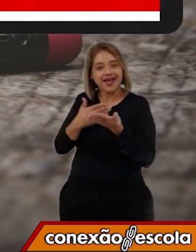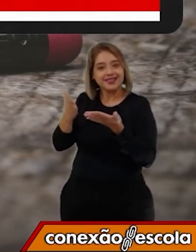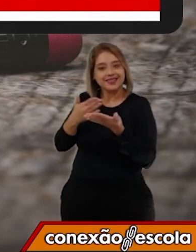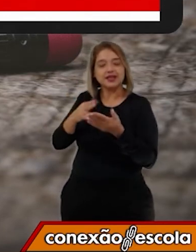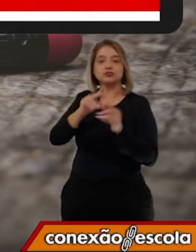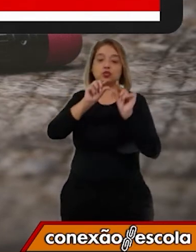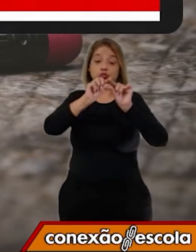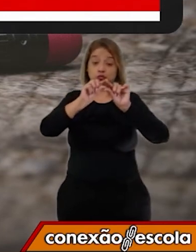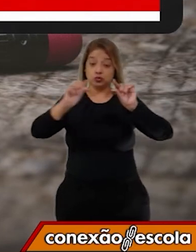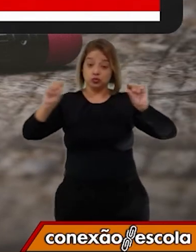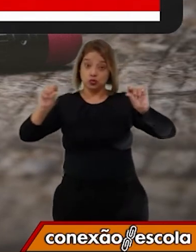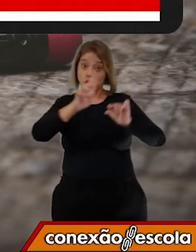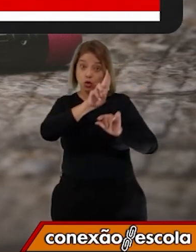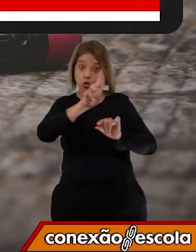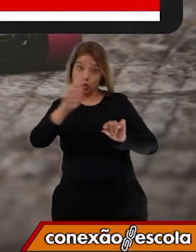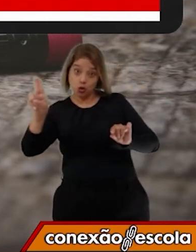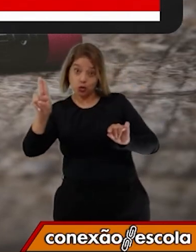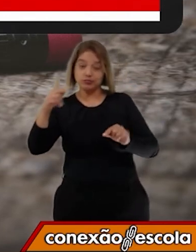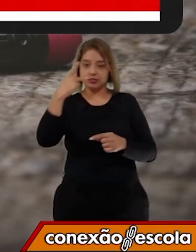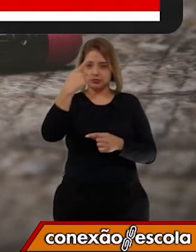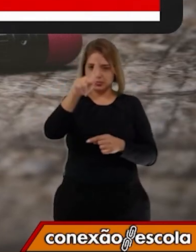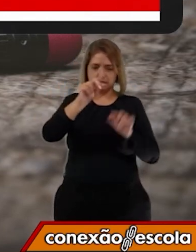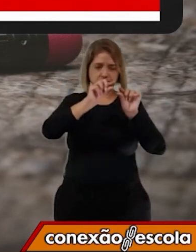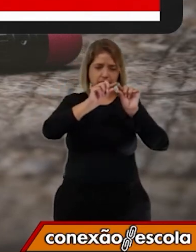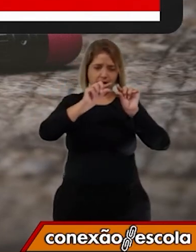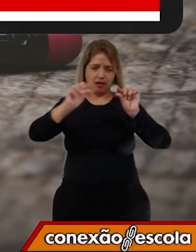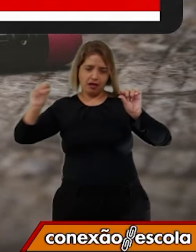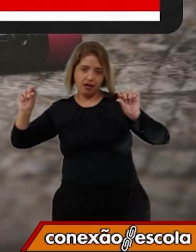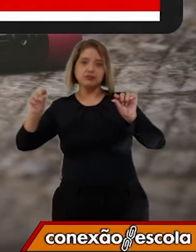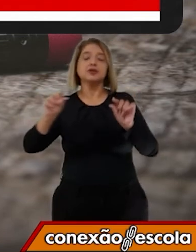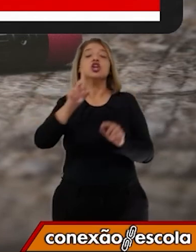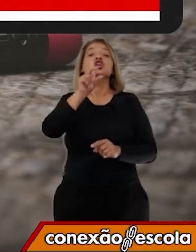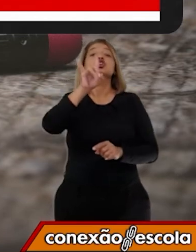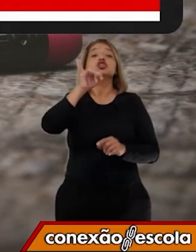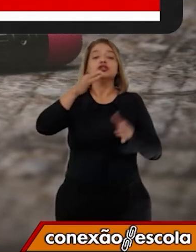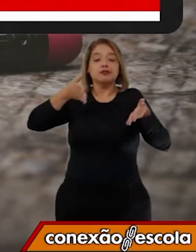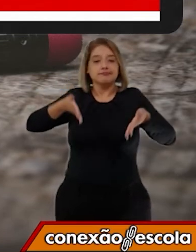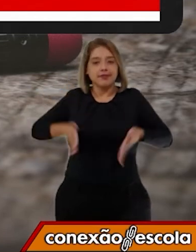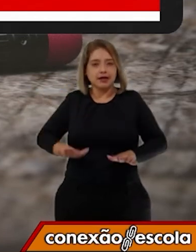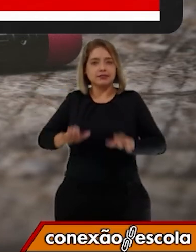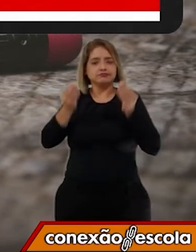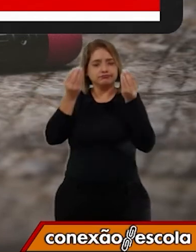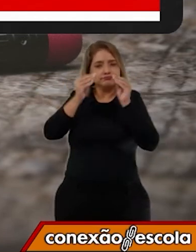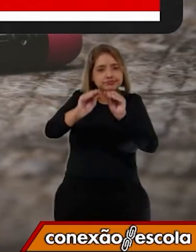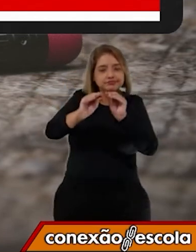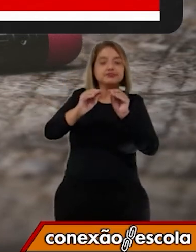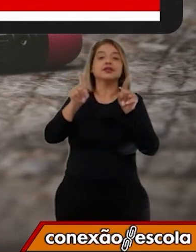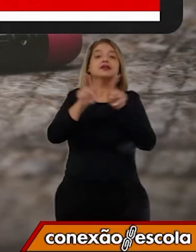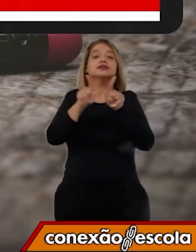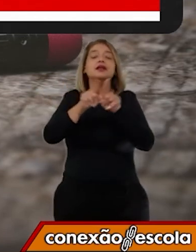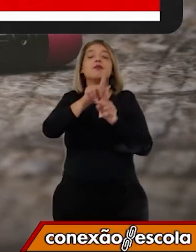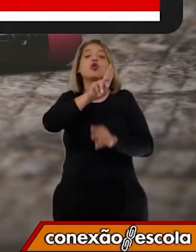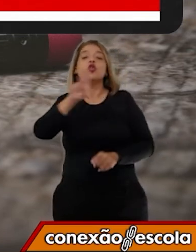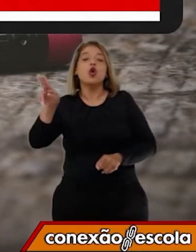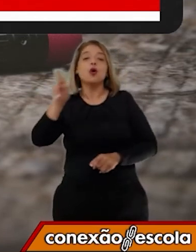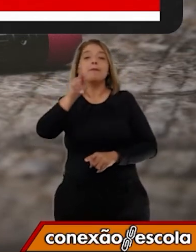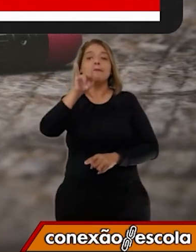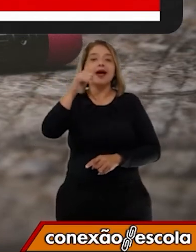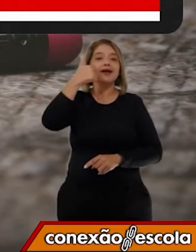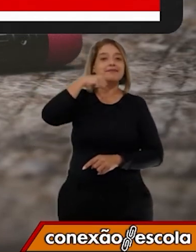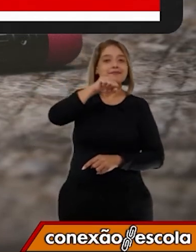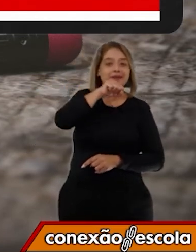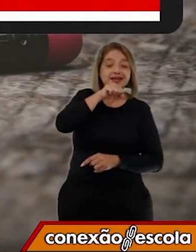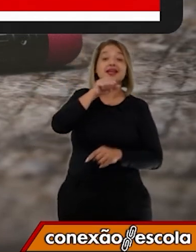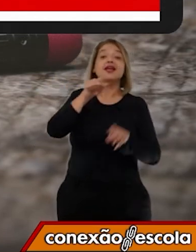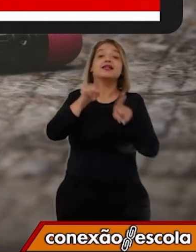o nome completo, o seu nome completo, a sua data de nascimento, o nome dos seus pais e